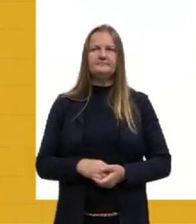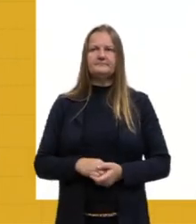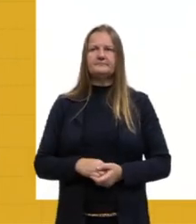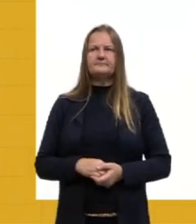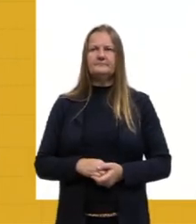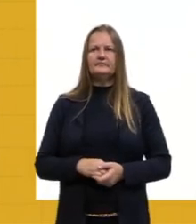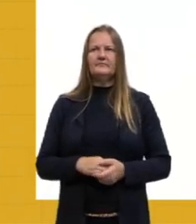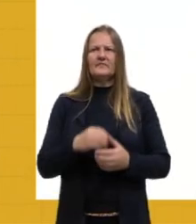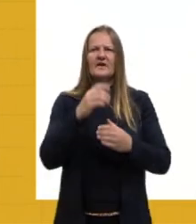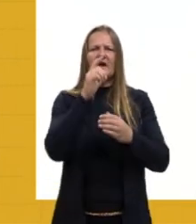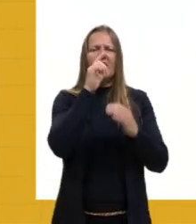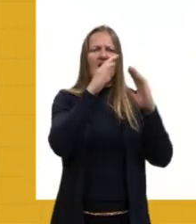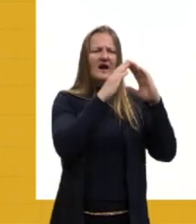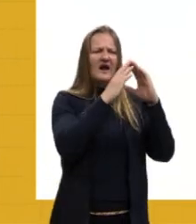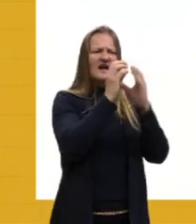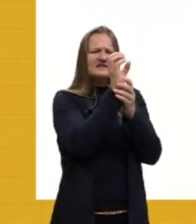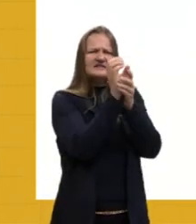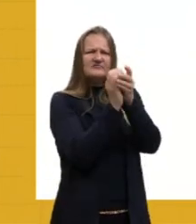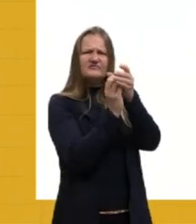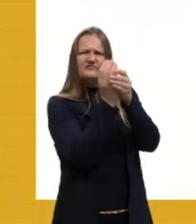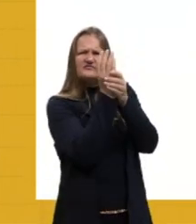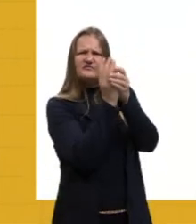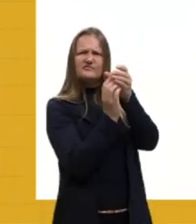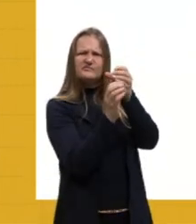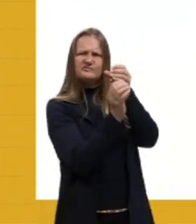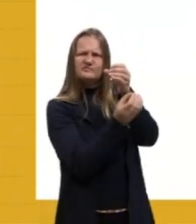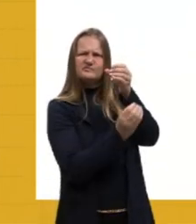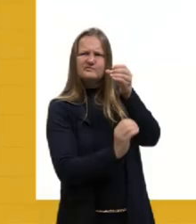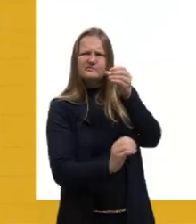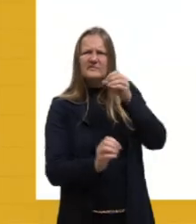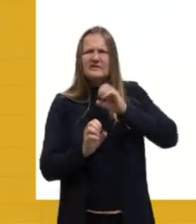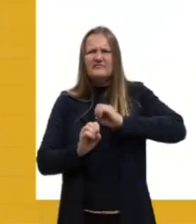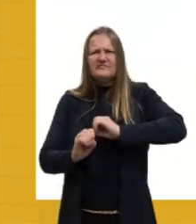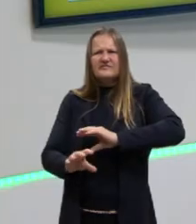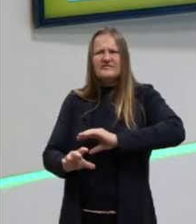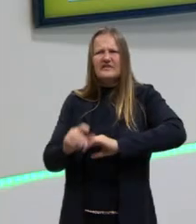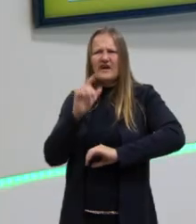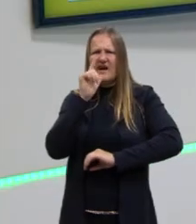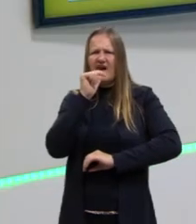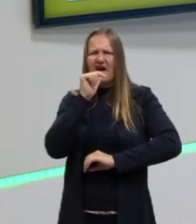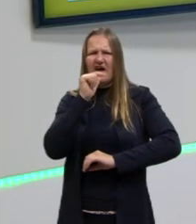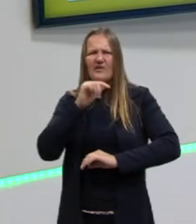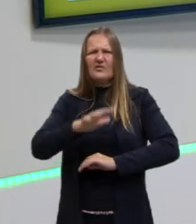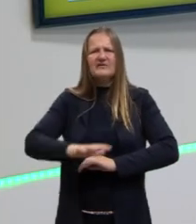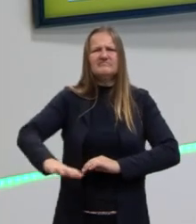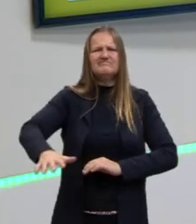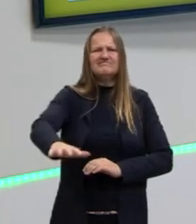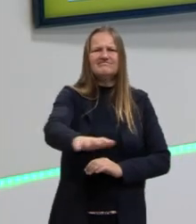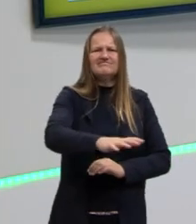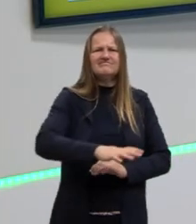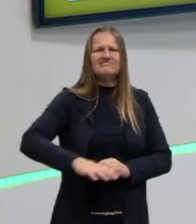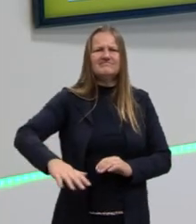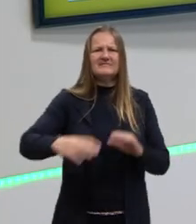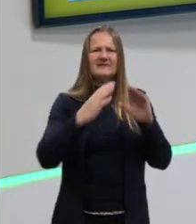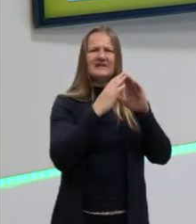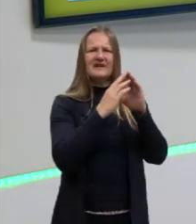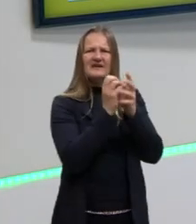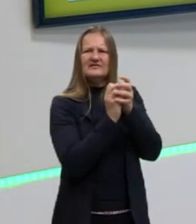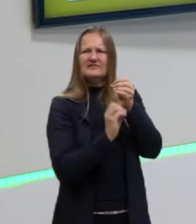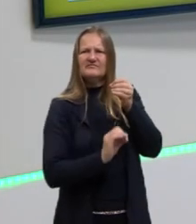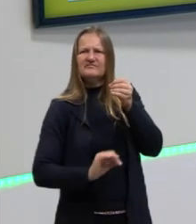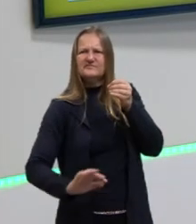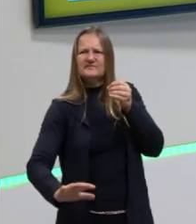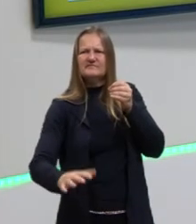esgoto doméstico sendo lançado no lago. Ih, está cada vez pior essas anotações